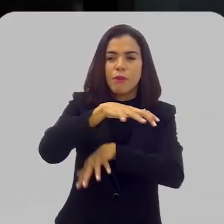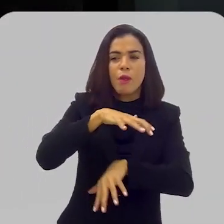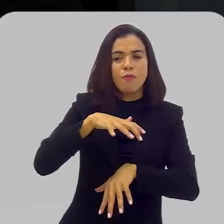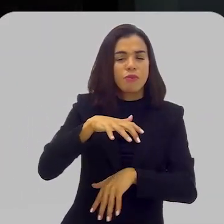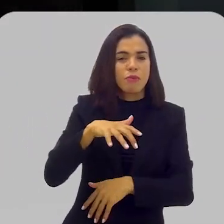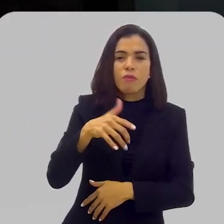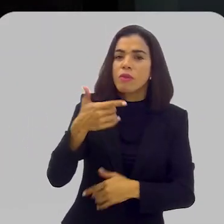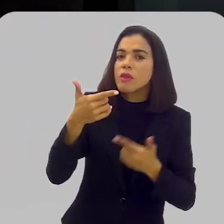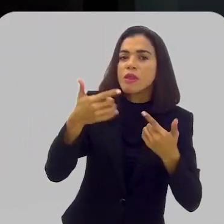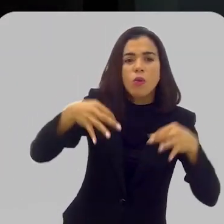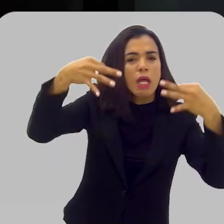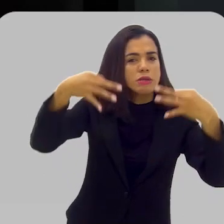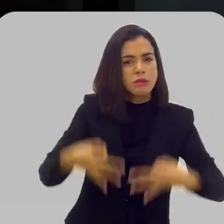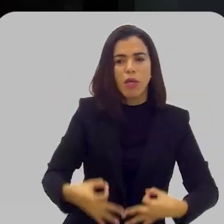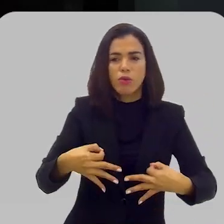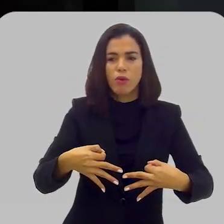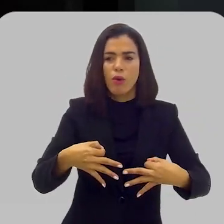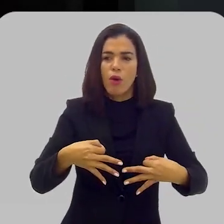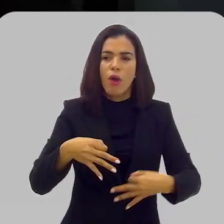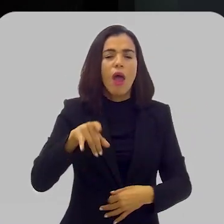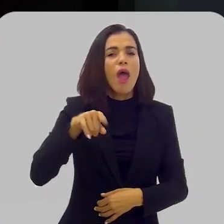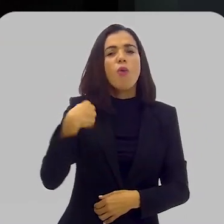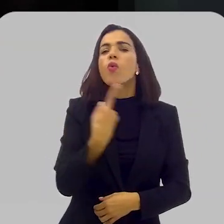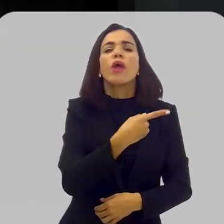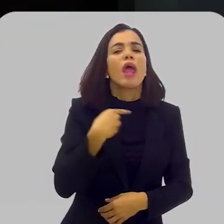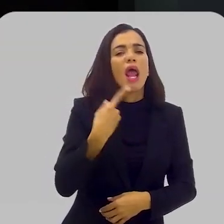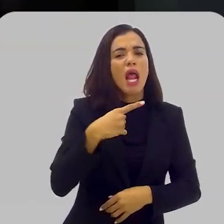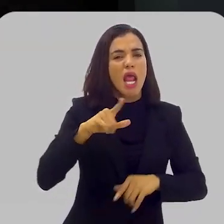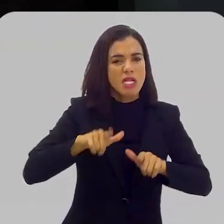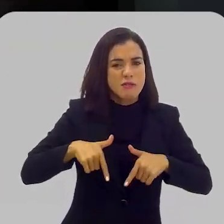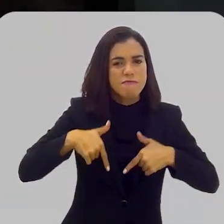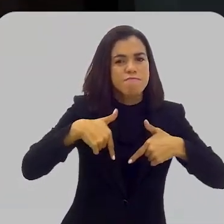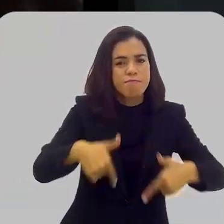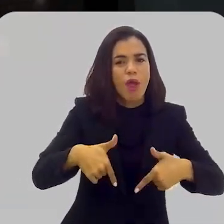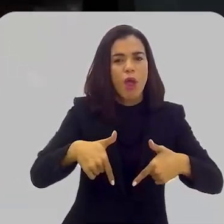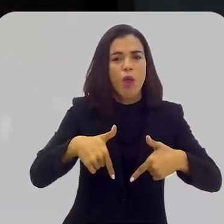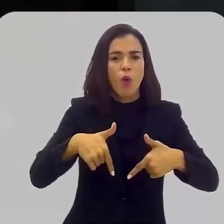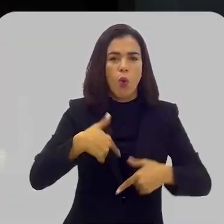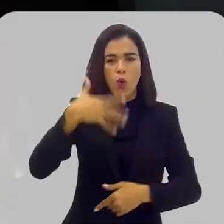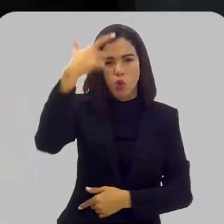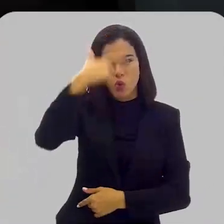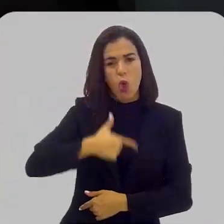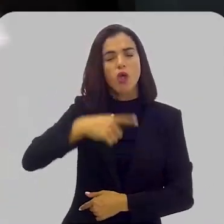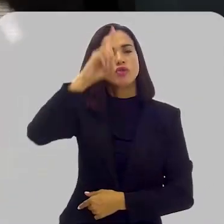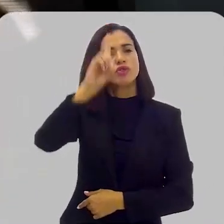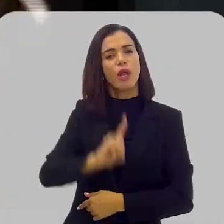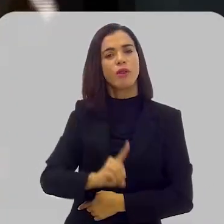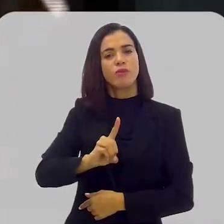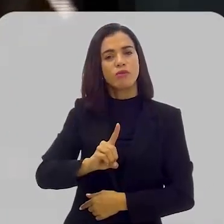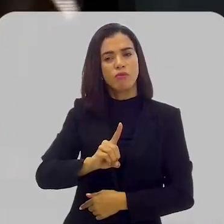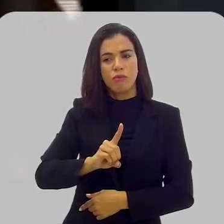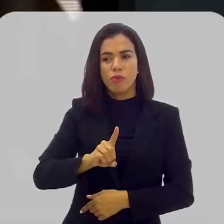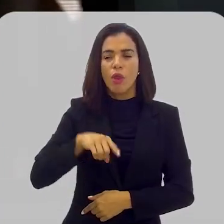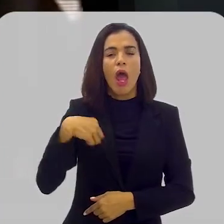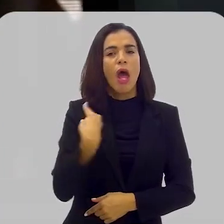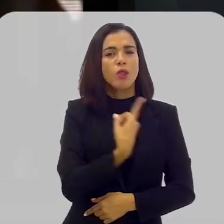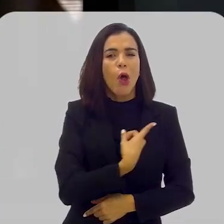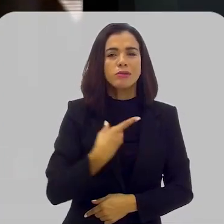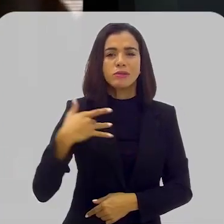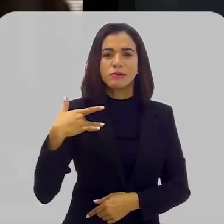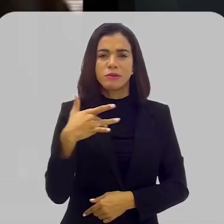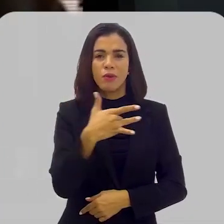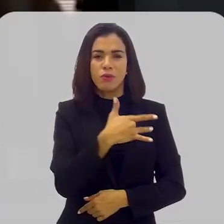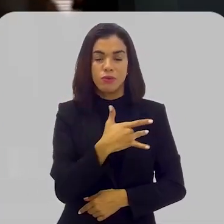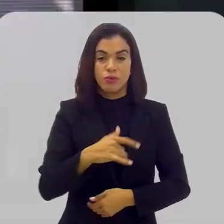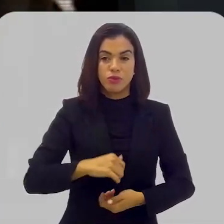E não dá certo o que eles fazem com o nosso dinheiro, com a